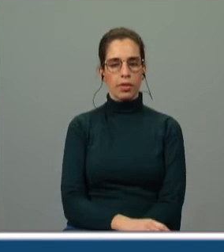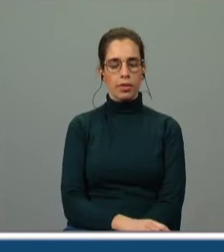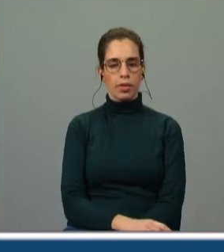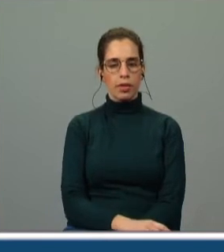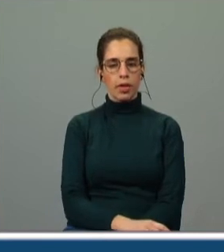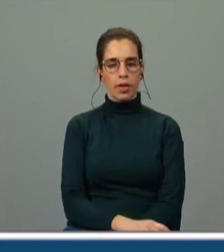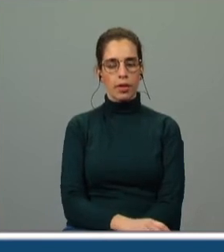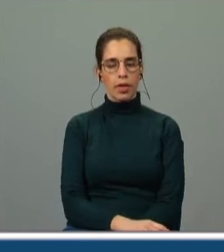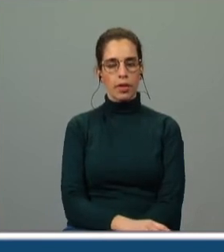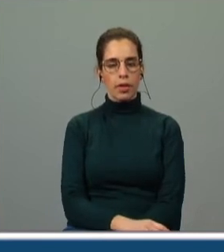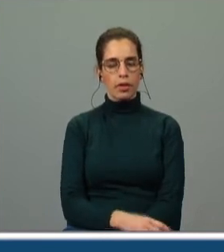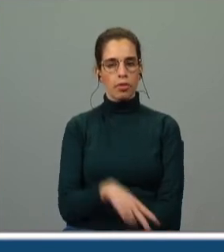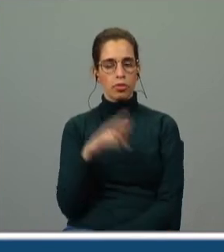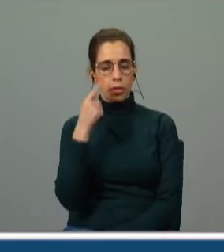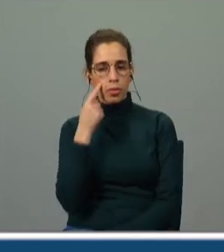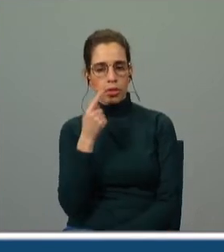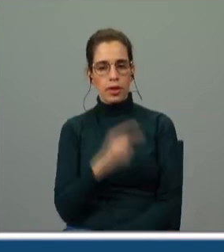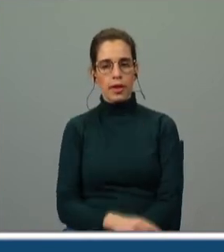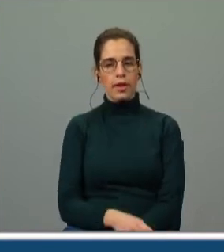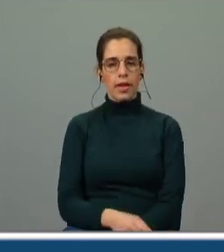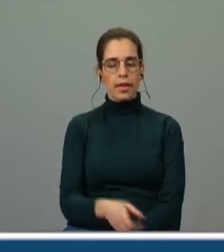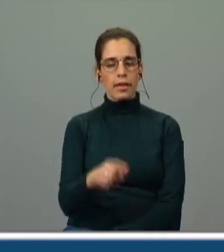ferros vos amostrais e cavaleiros